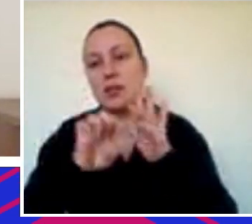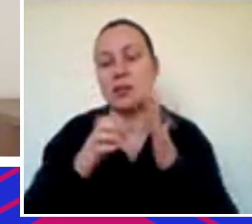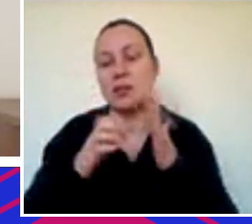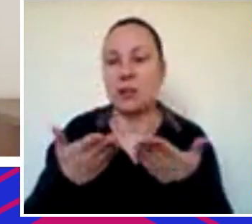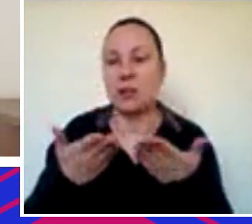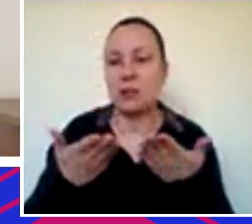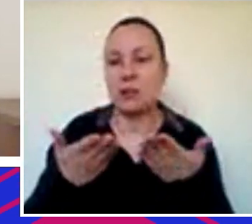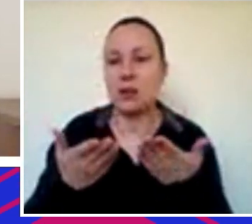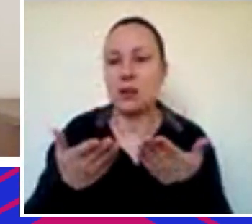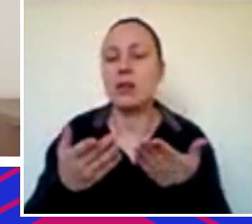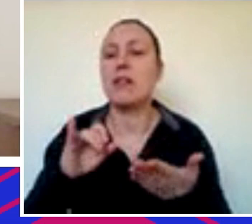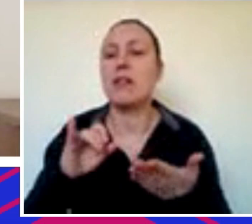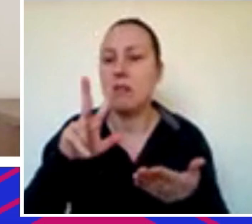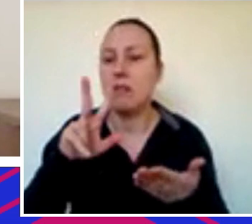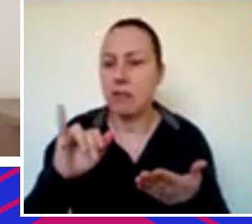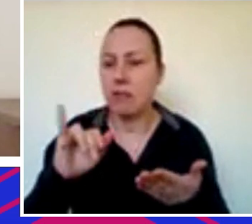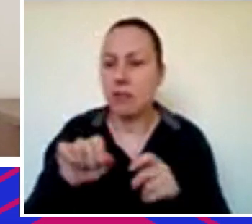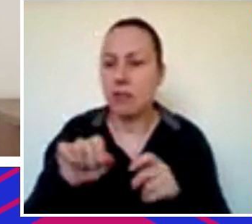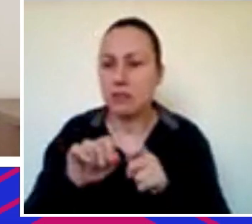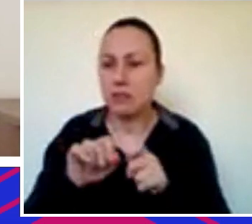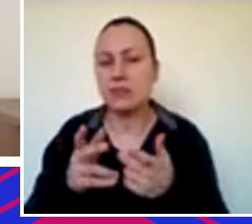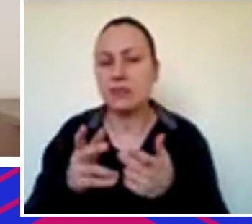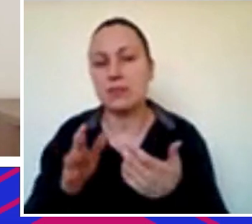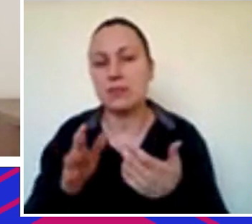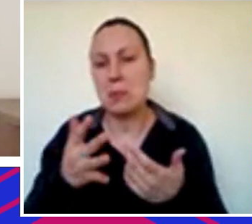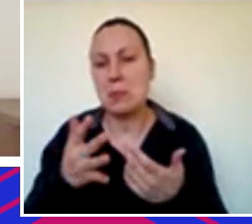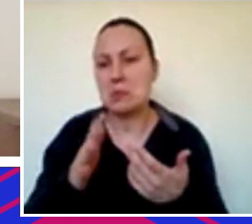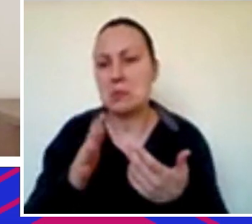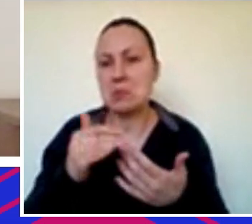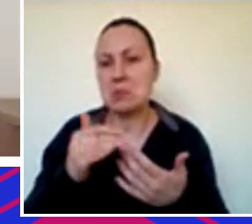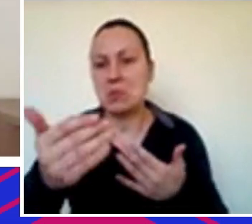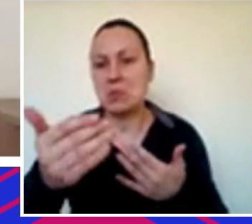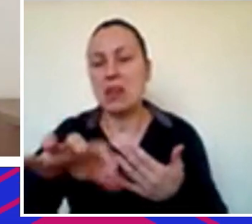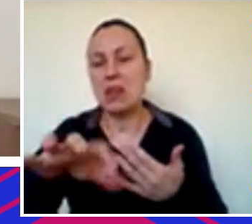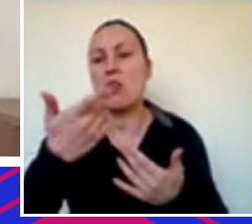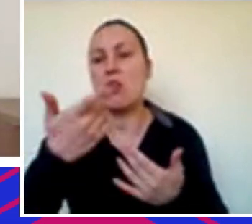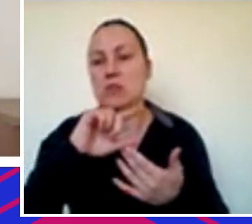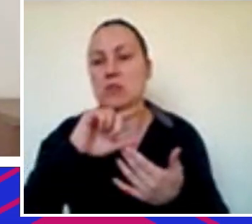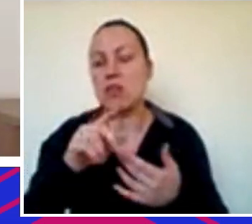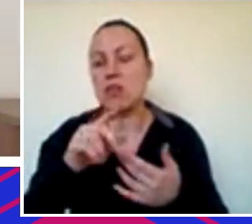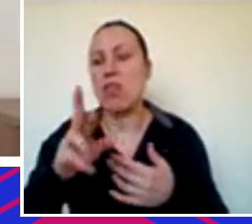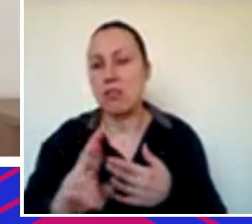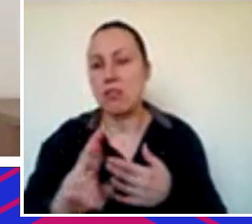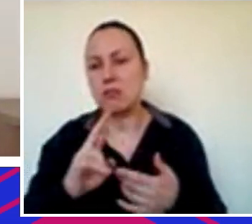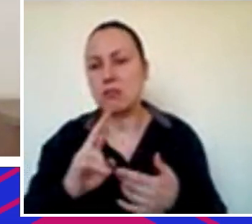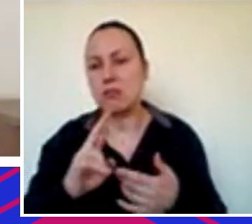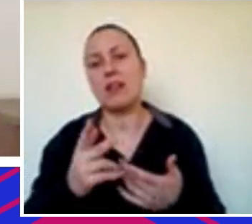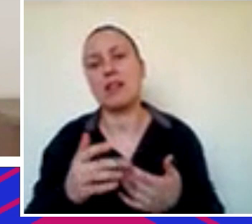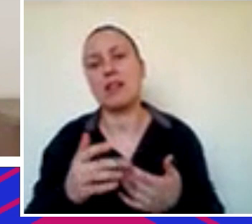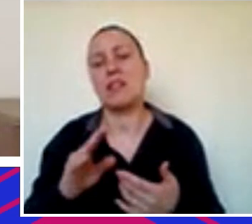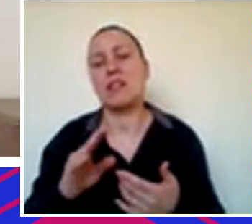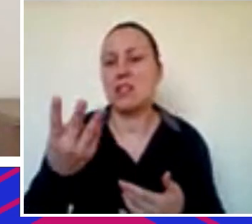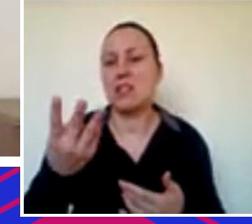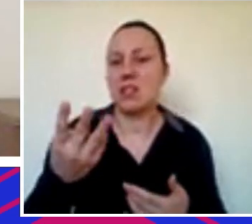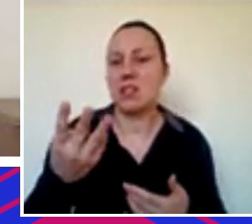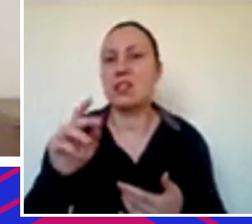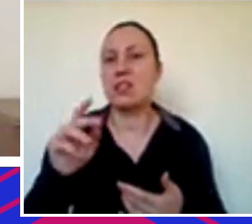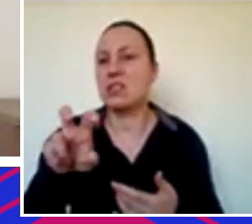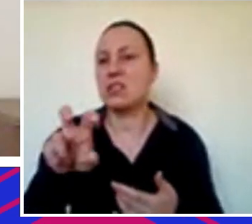vai colher daqui relativamente pouco tempo nesse nosso universo pouco tempo são 3, 5, 7 anos